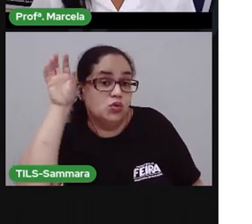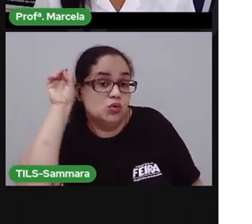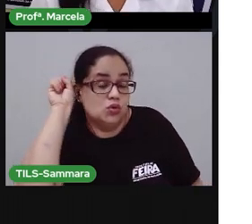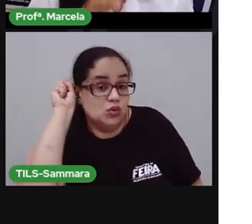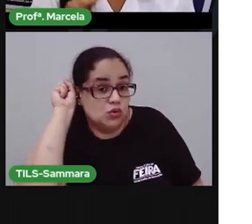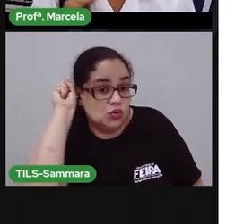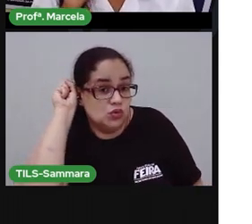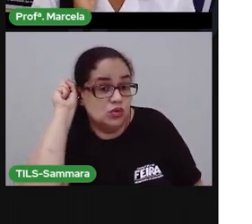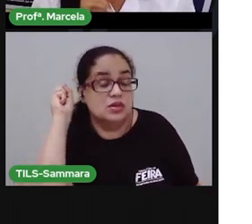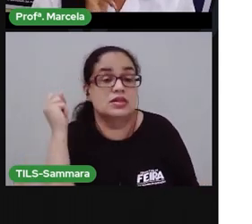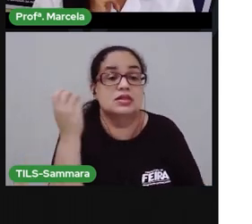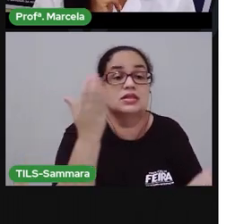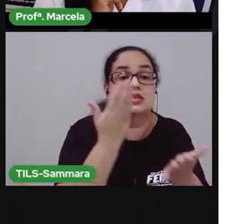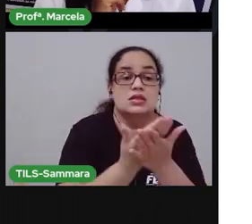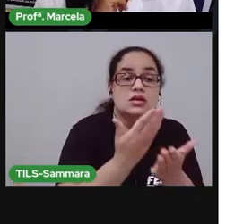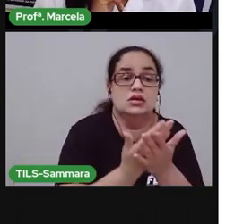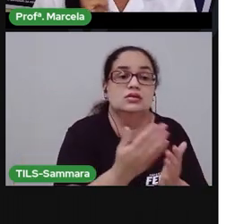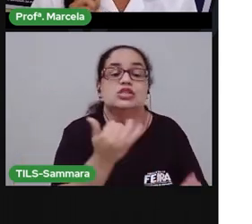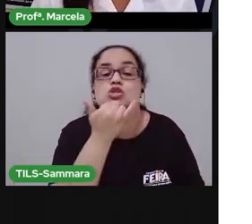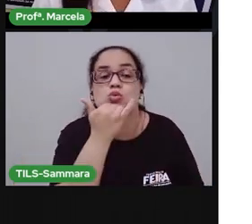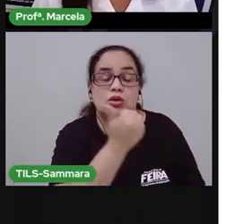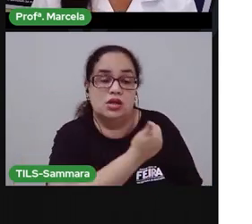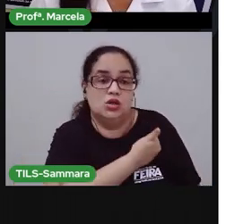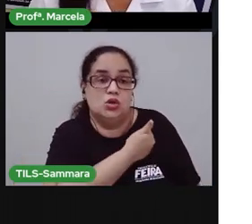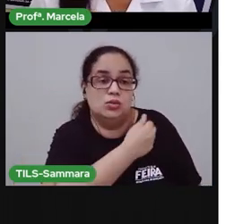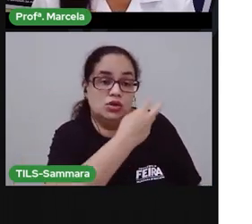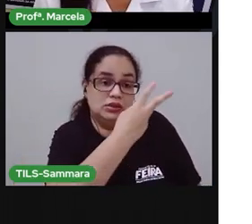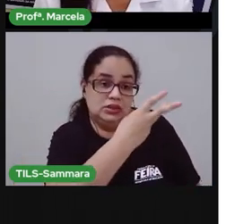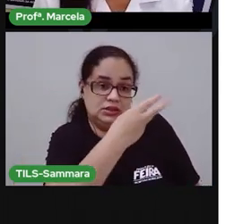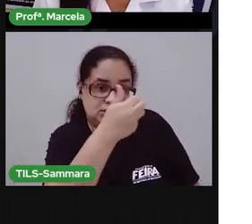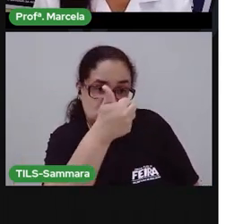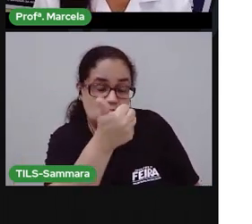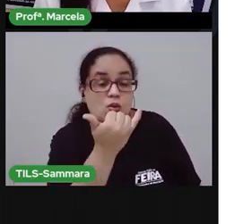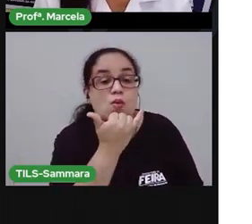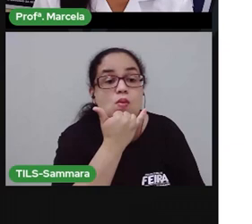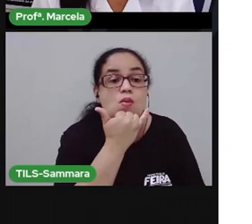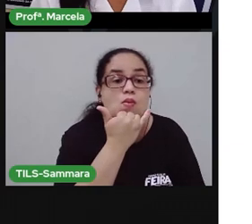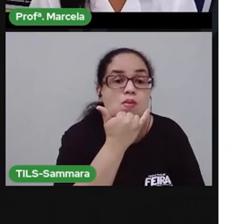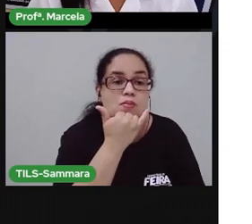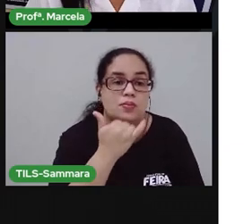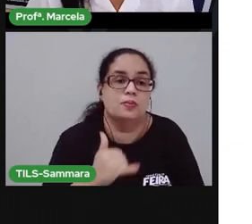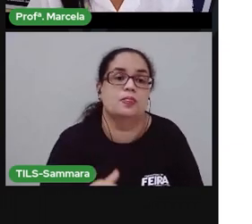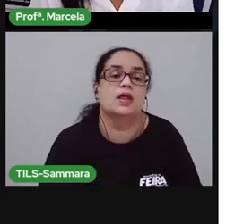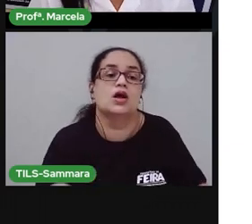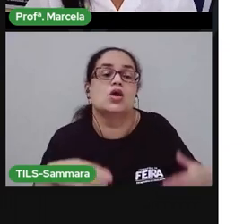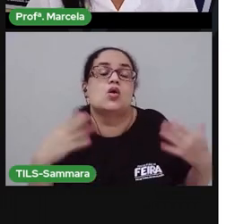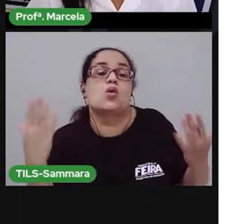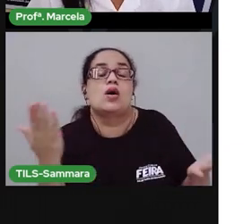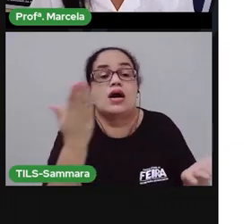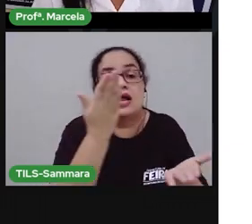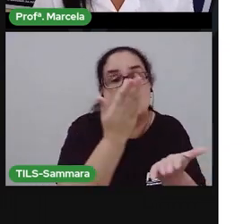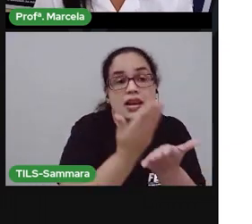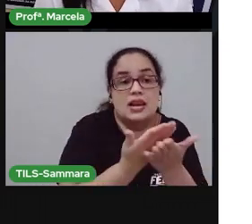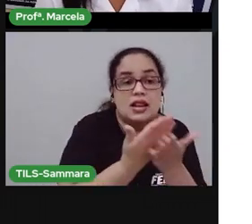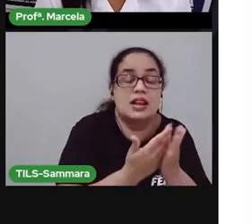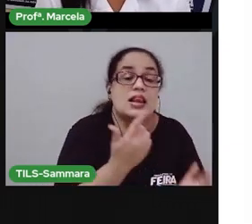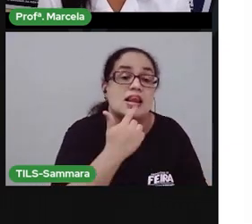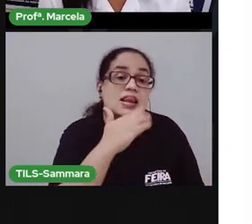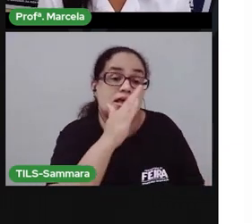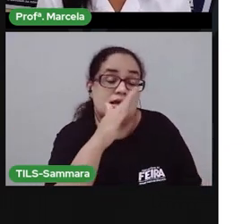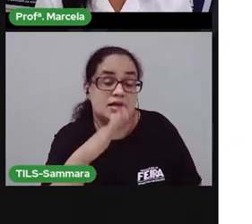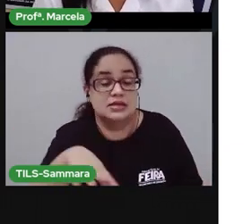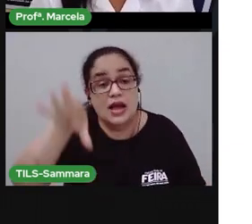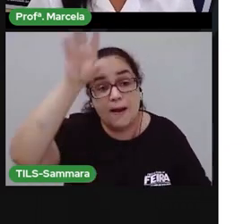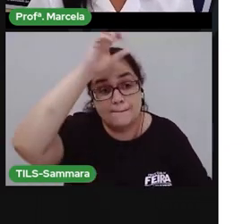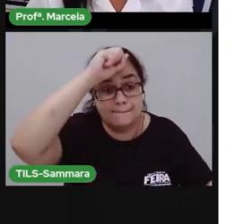Nessa aula de número 31, aliás. Perdoe. Com essa aula, crianças, vocês vão aprender